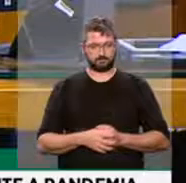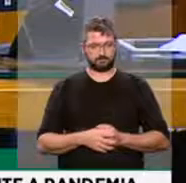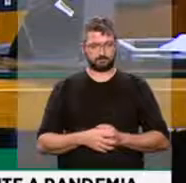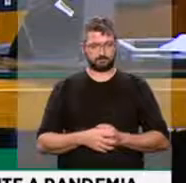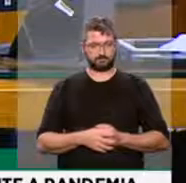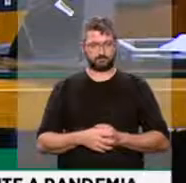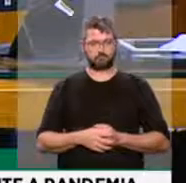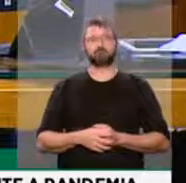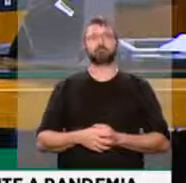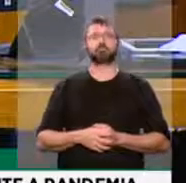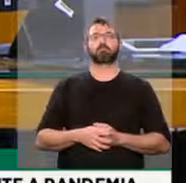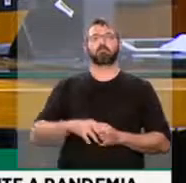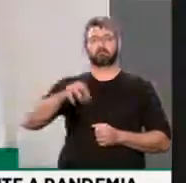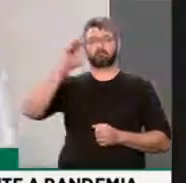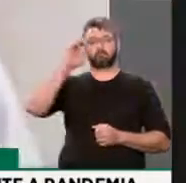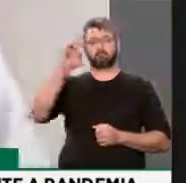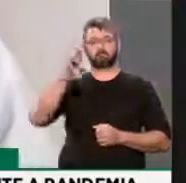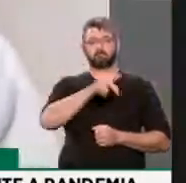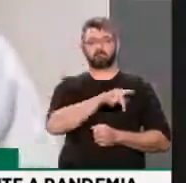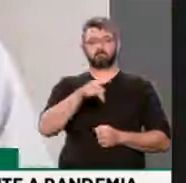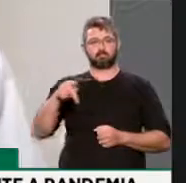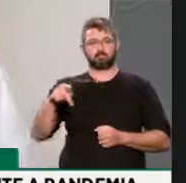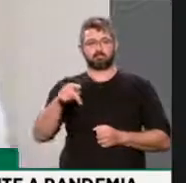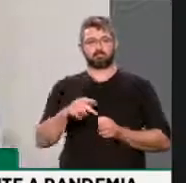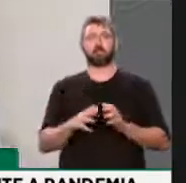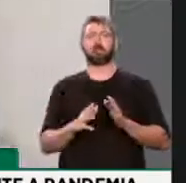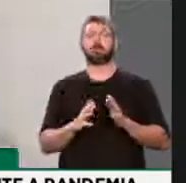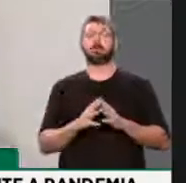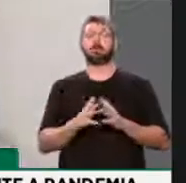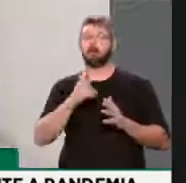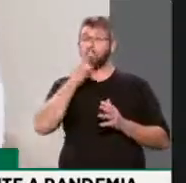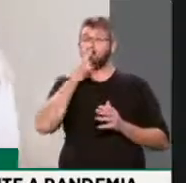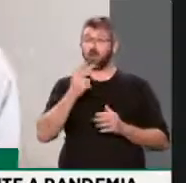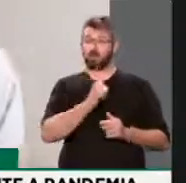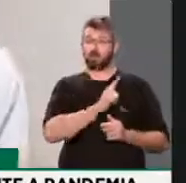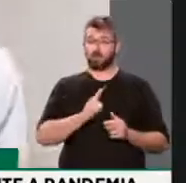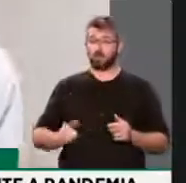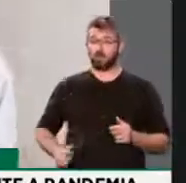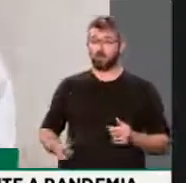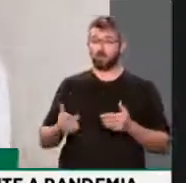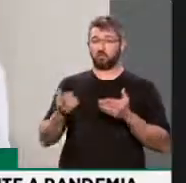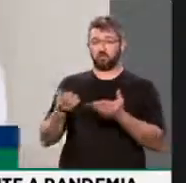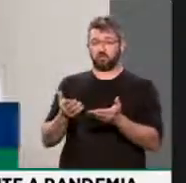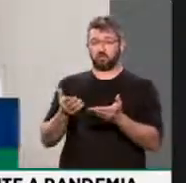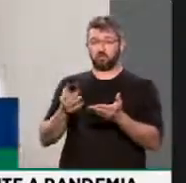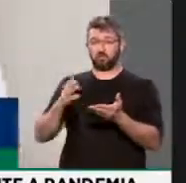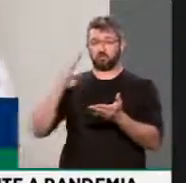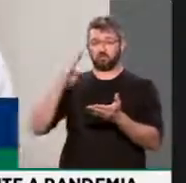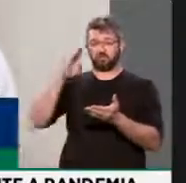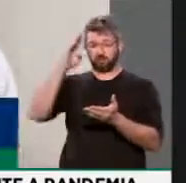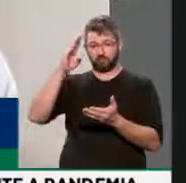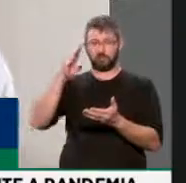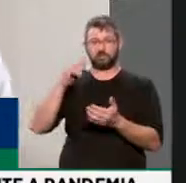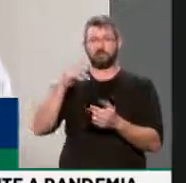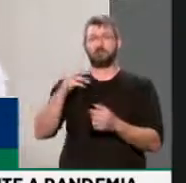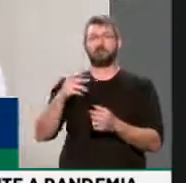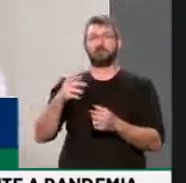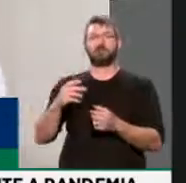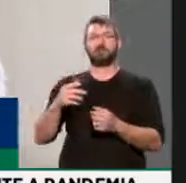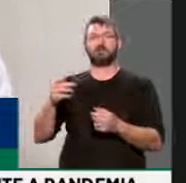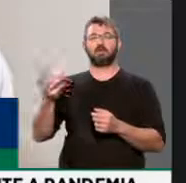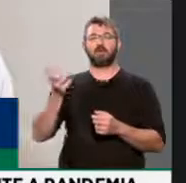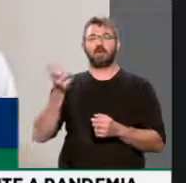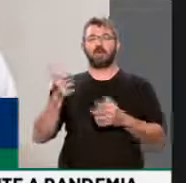Sr. Presidente, eu acho que esse governo tem se especializado em acenar com o